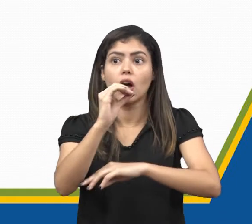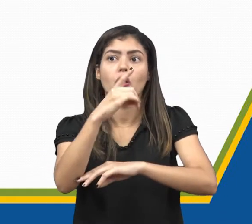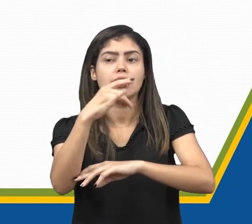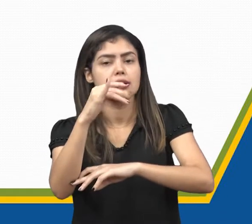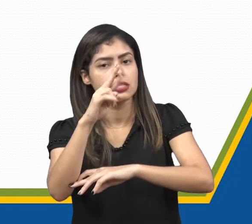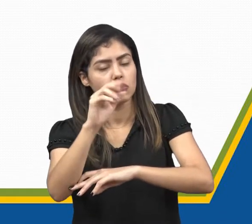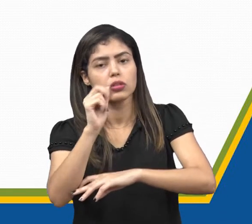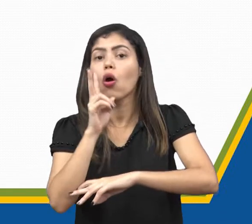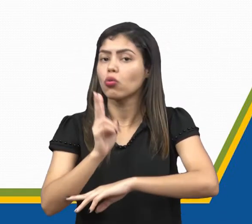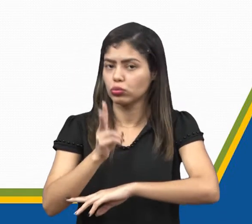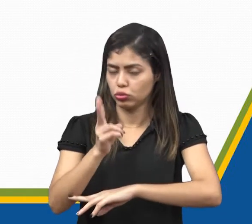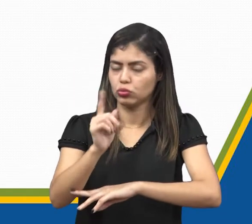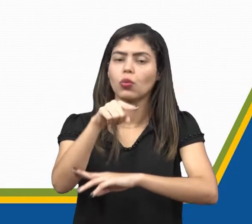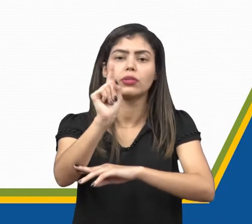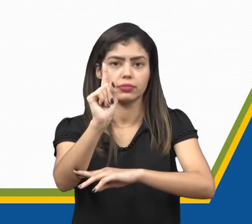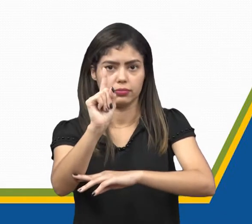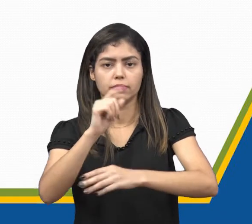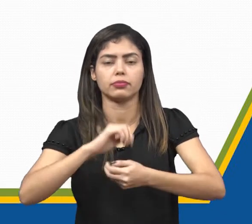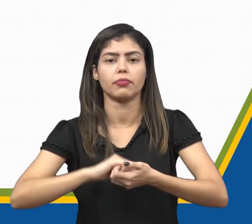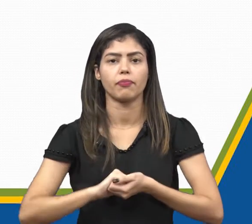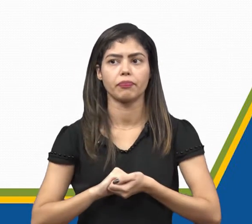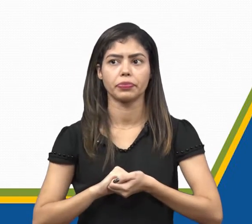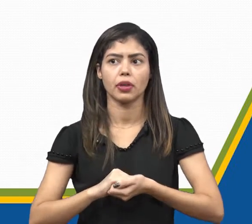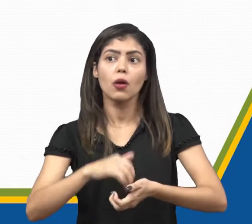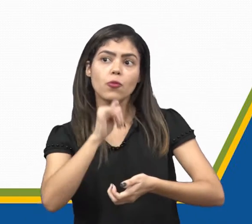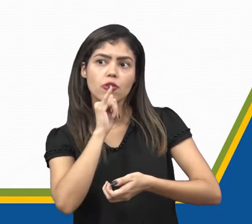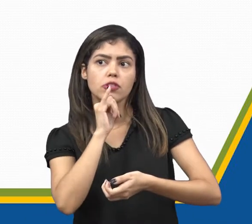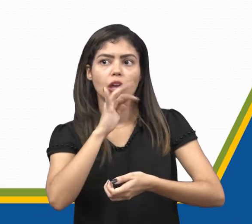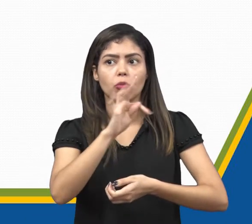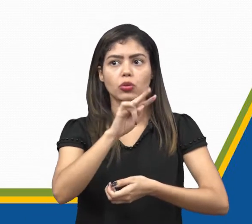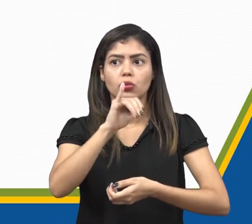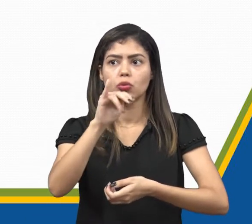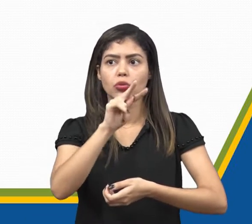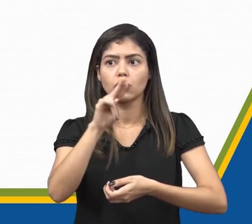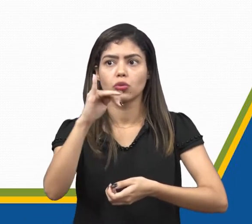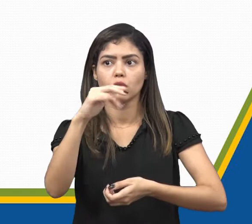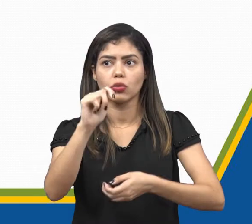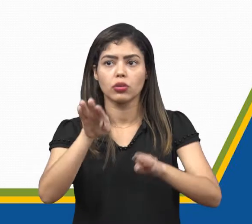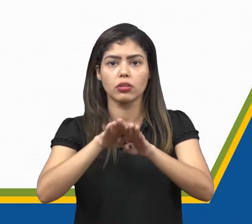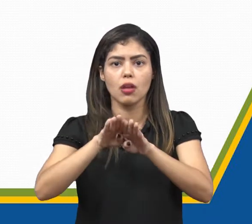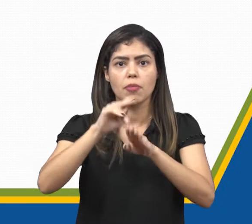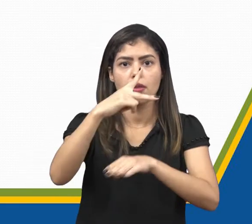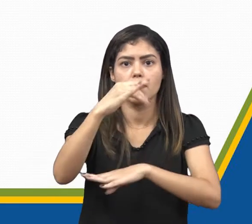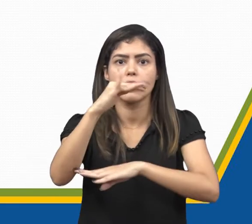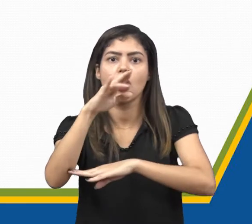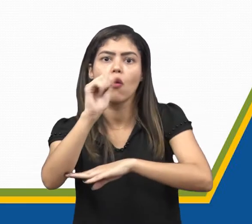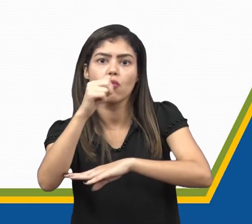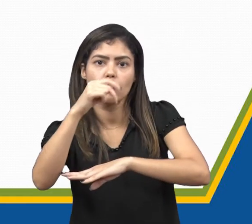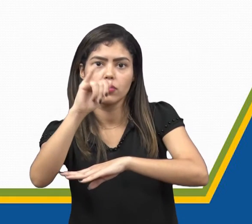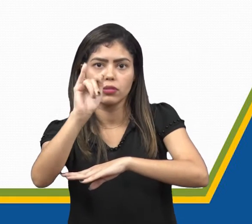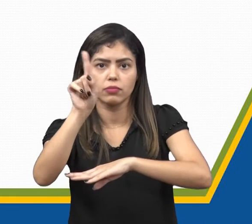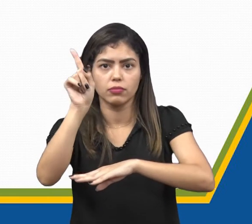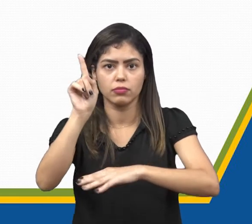continuam sendo acentuadas em palavras como tuiuiu e piauí, por exemplo.